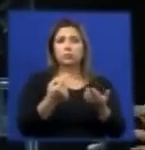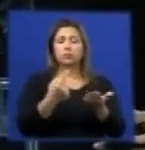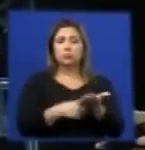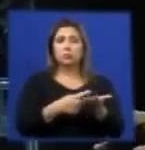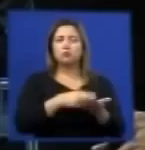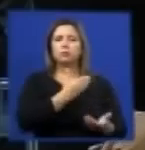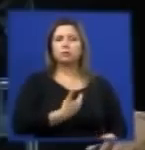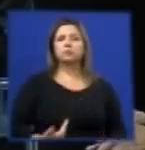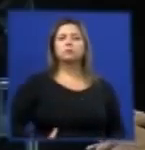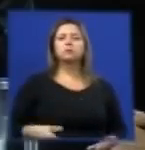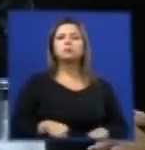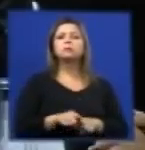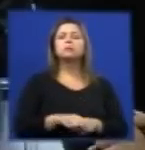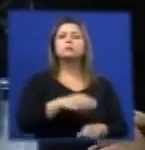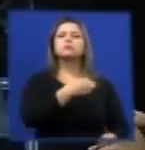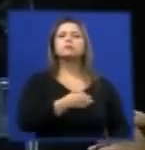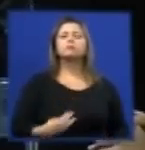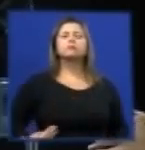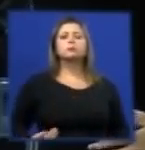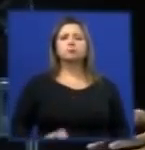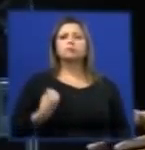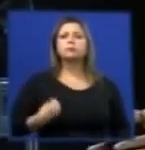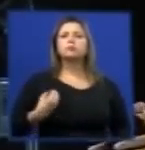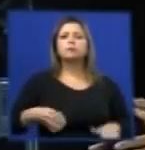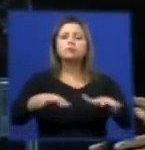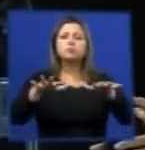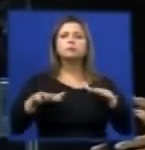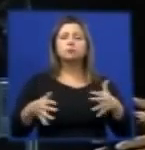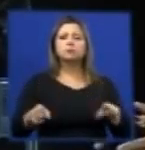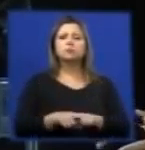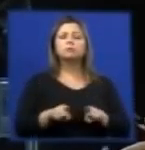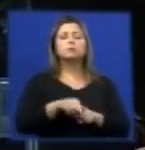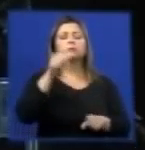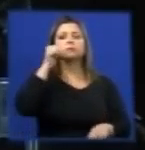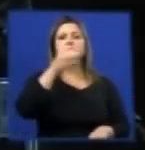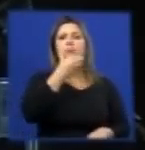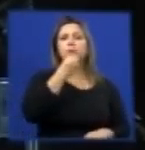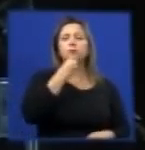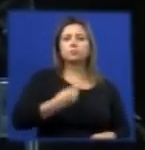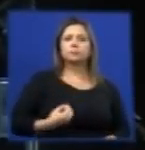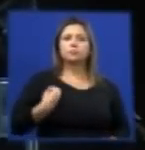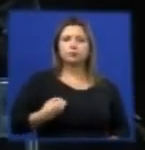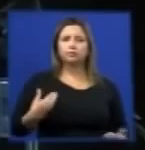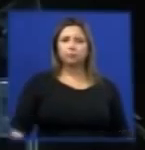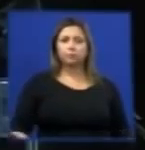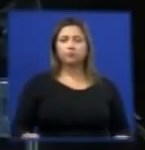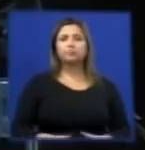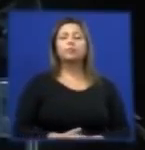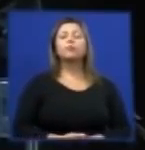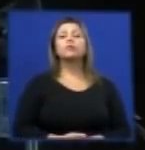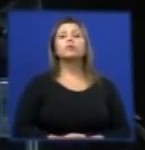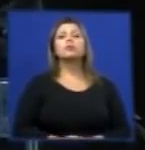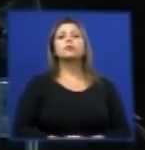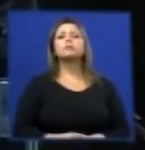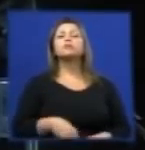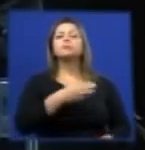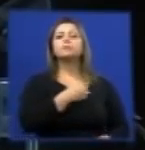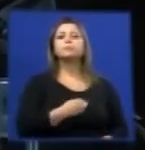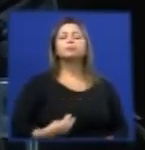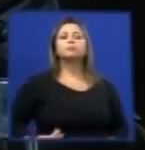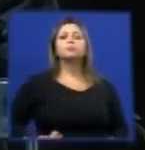ministros presentes, senhoras e senhores. Gostaria, senhora ministra, de